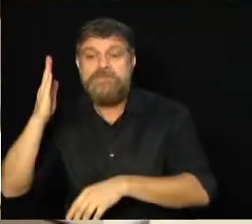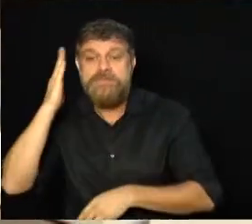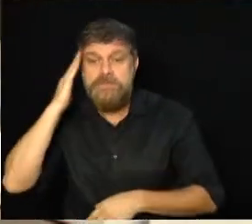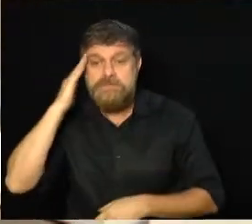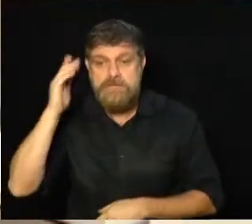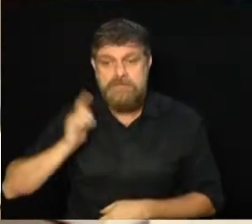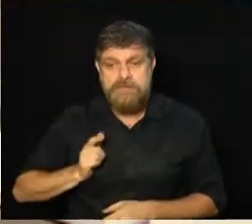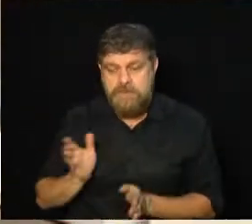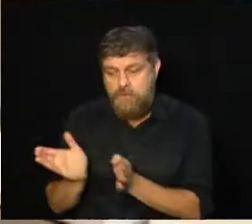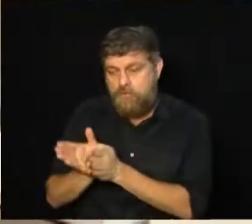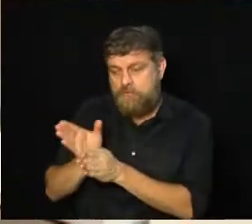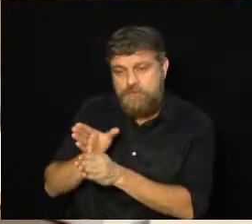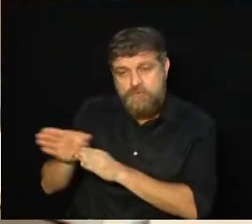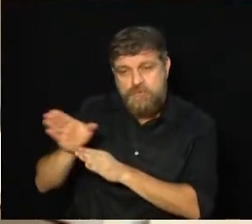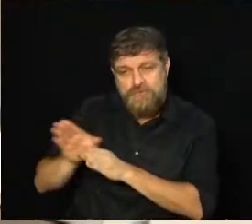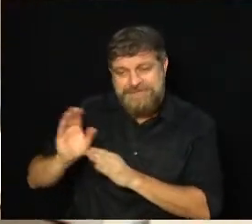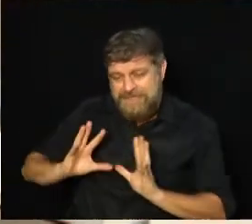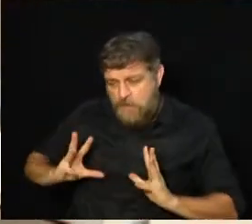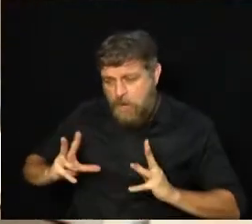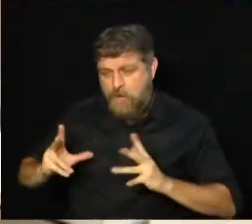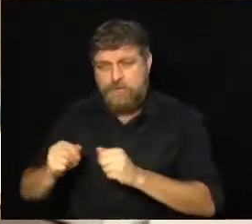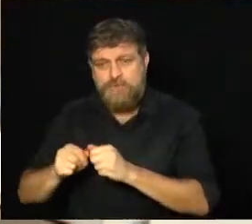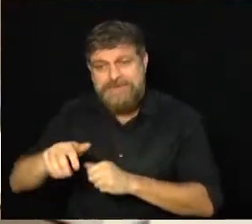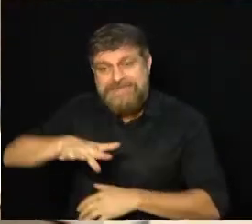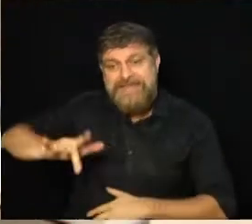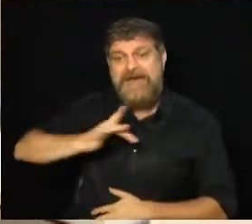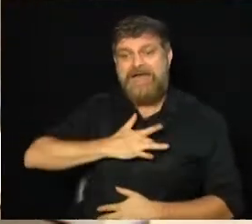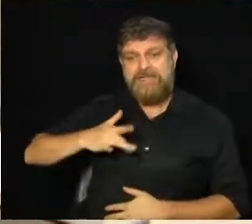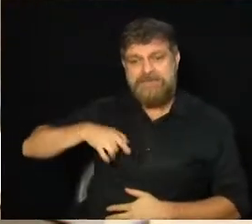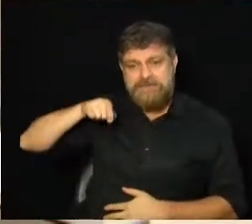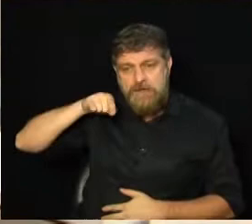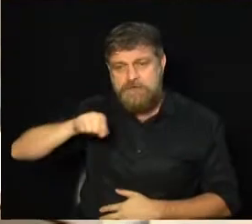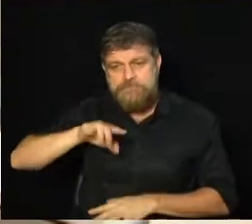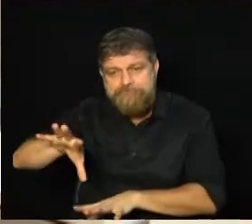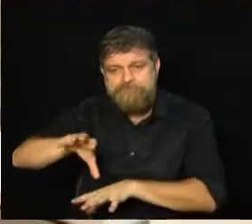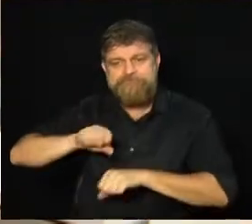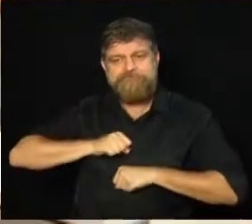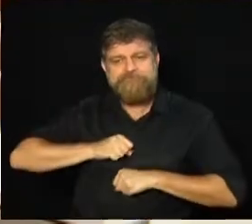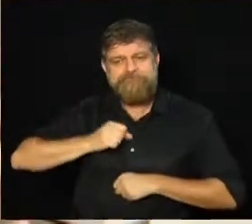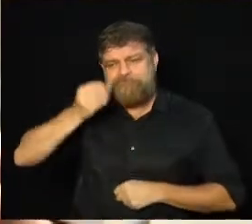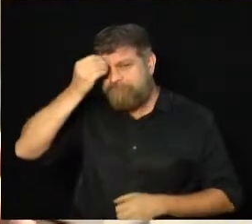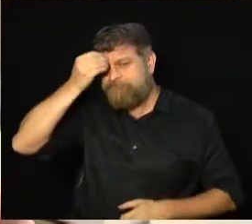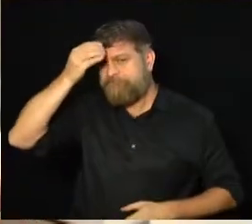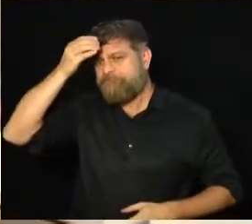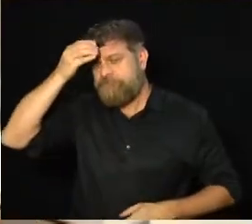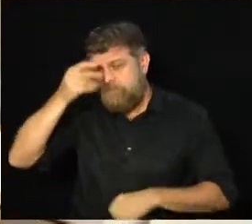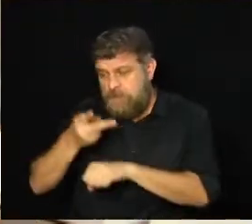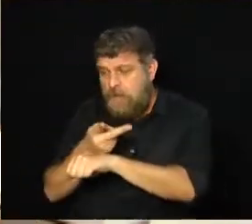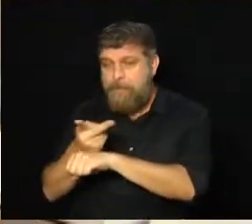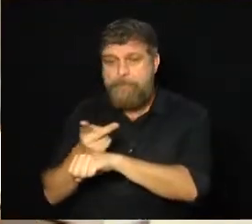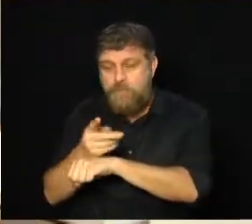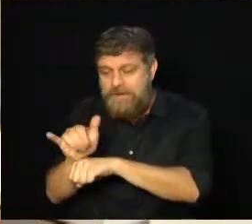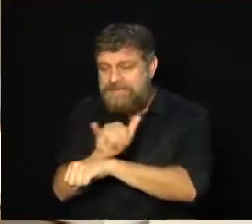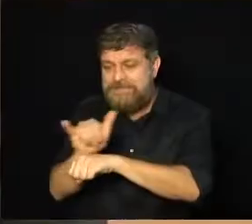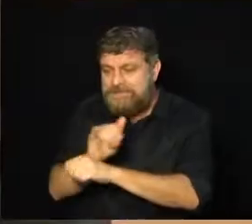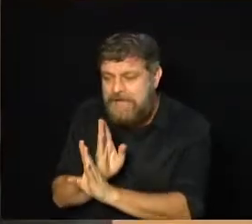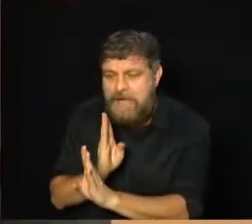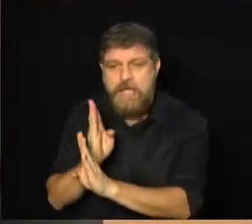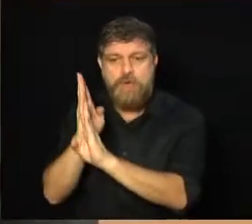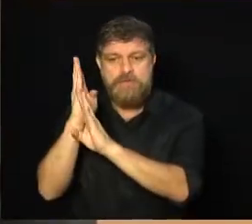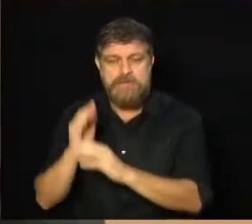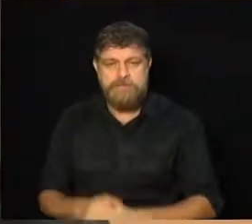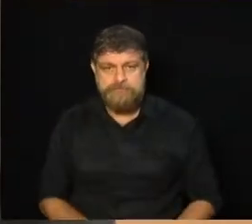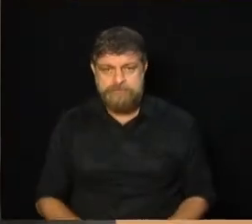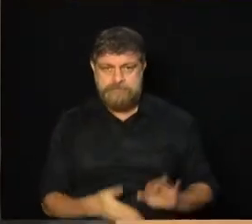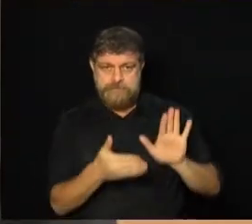os conselhos, todos aqueles que lidam com saúde, possam, de forma eficiente, buscar meios e encontrar sistema. A